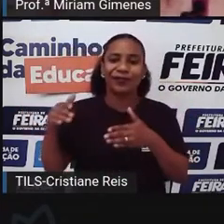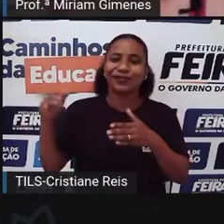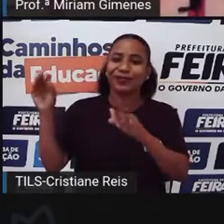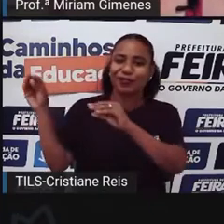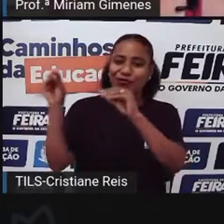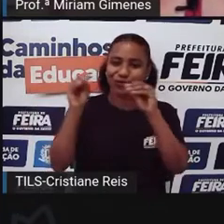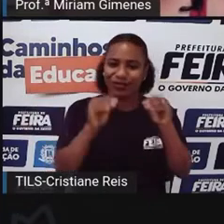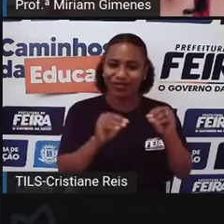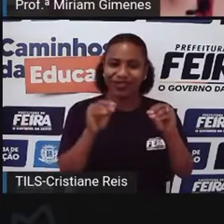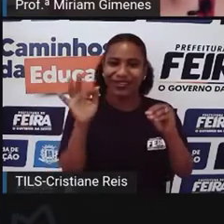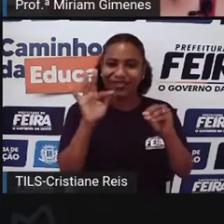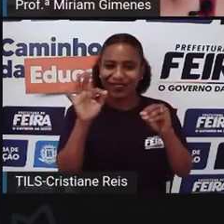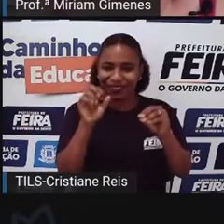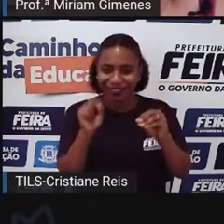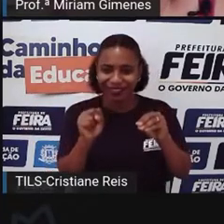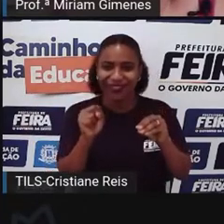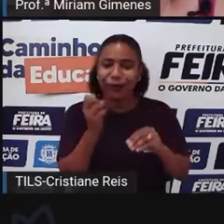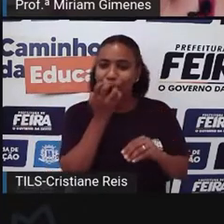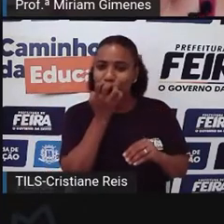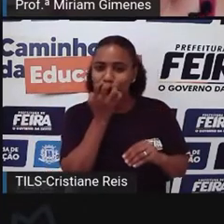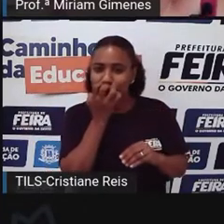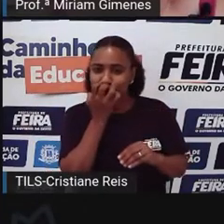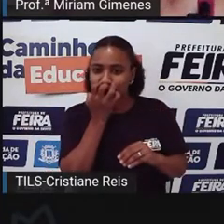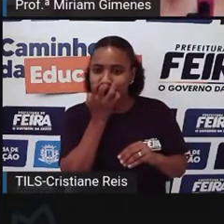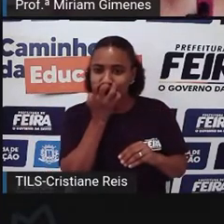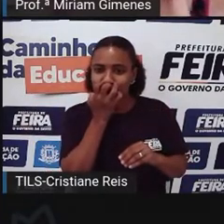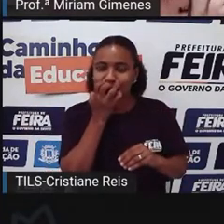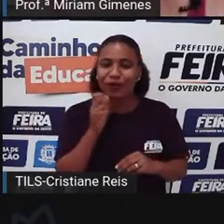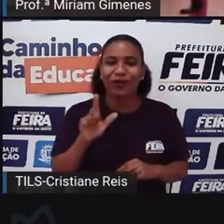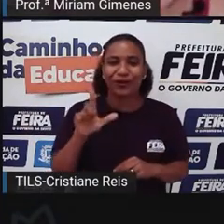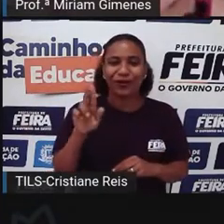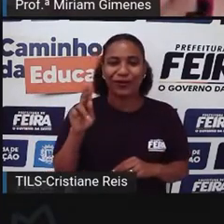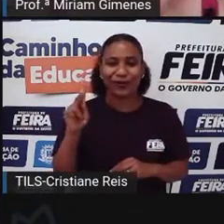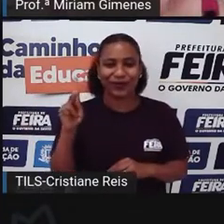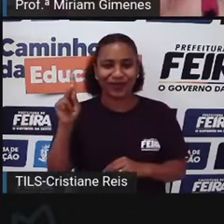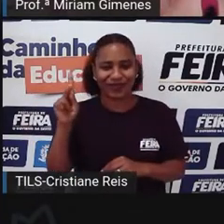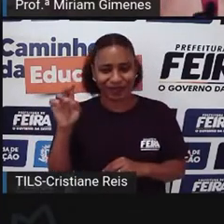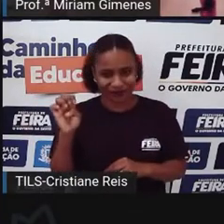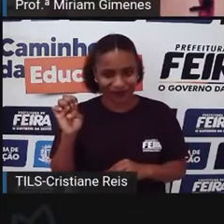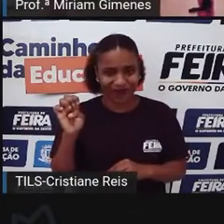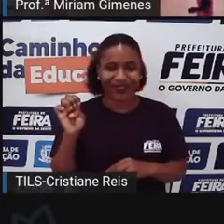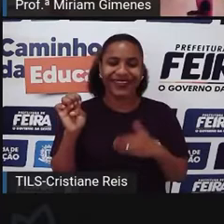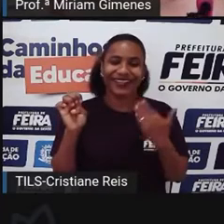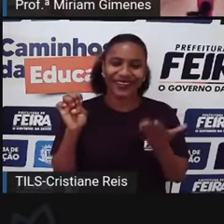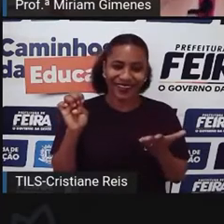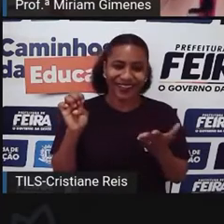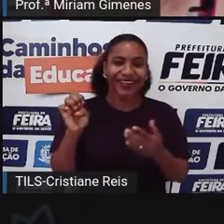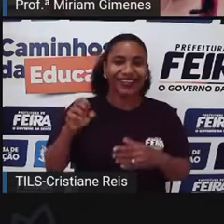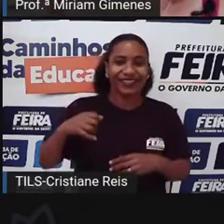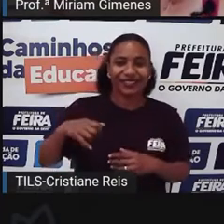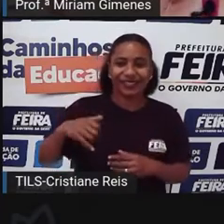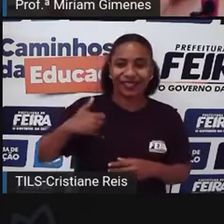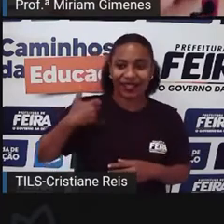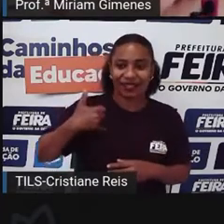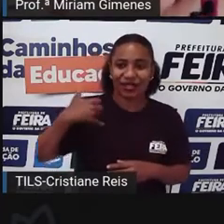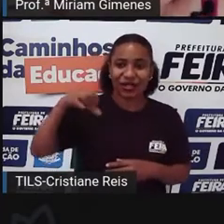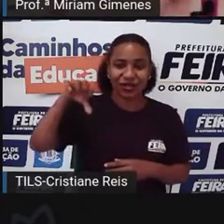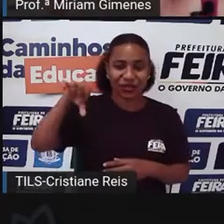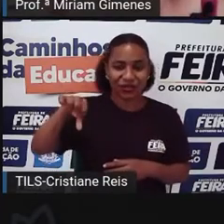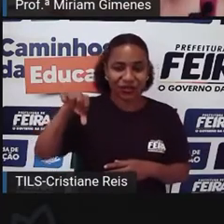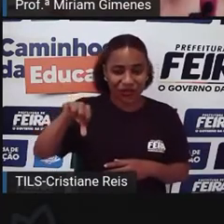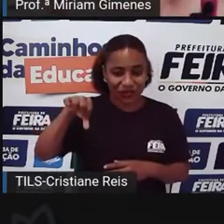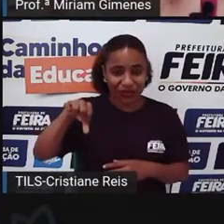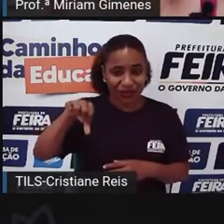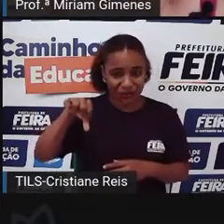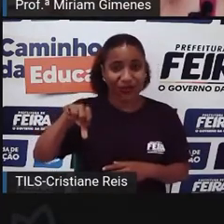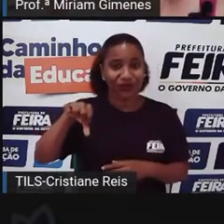O Fluke E o Fluke Quando eu tinha nove anos Meu marido Que não queria cachorro De jeito nenhum Ele estava tão apegado